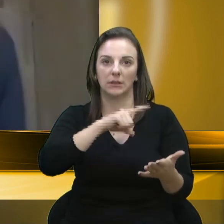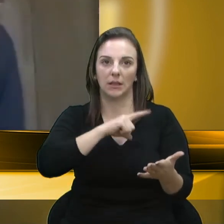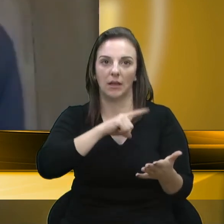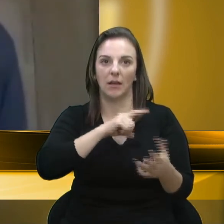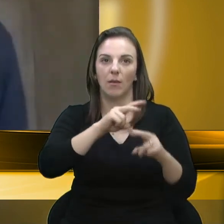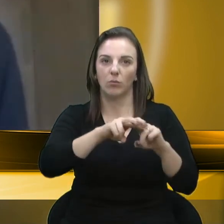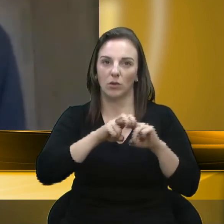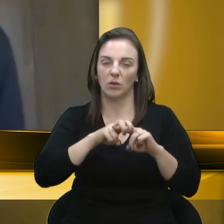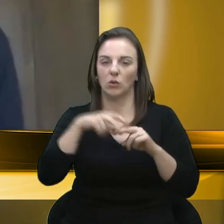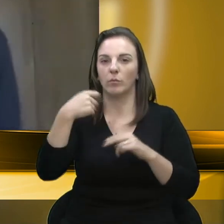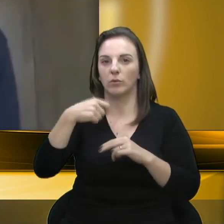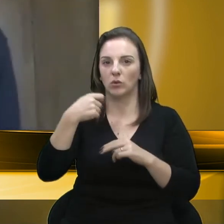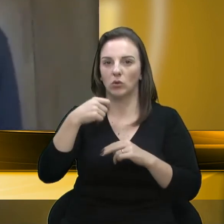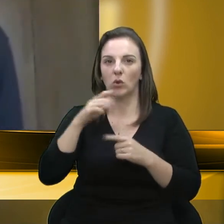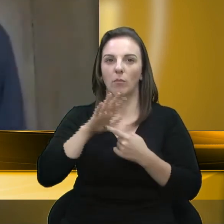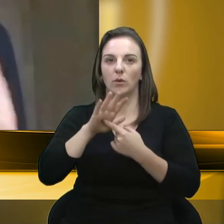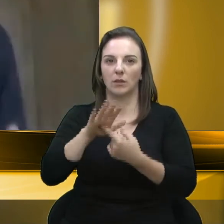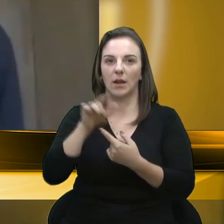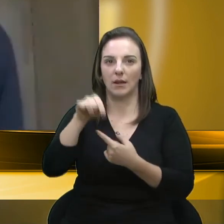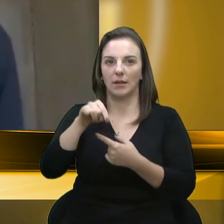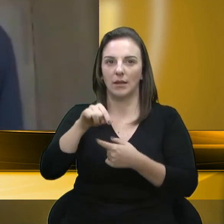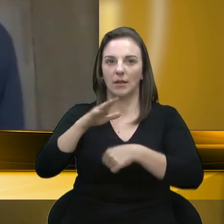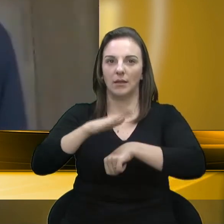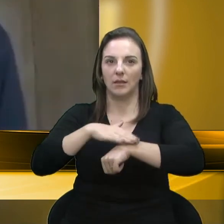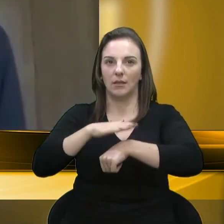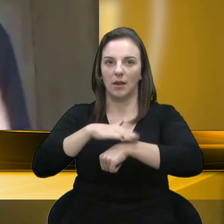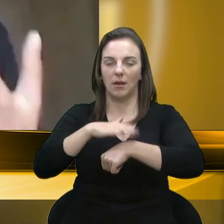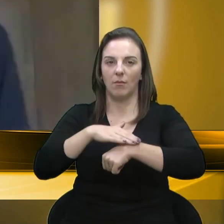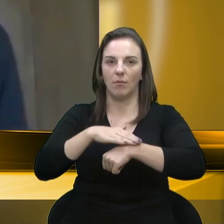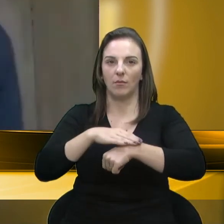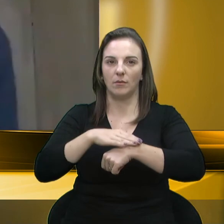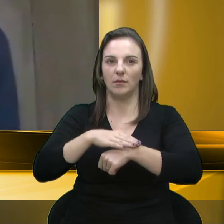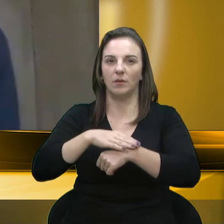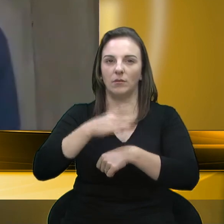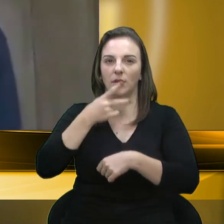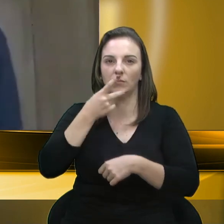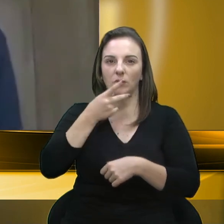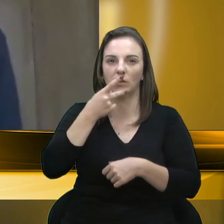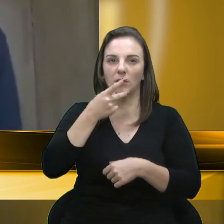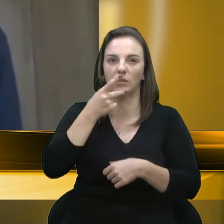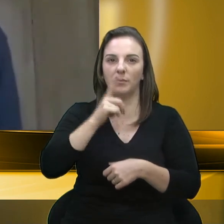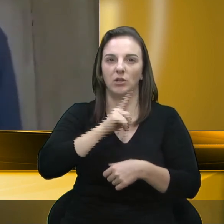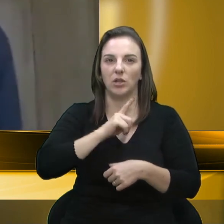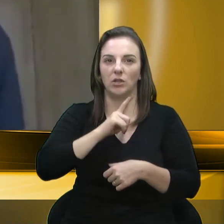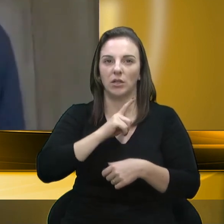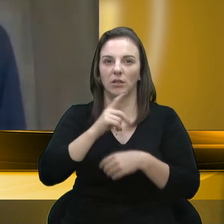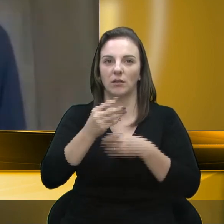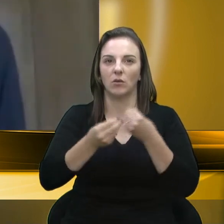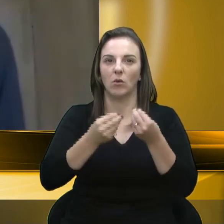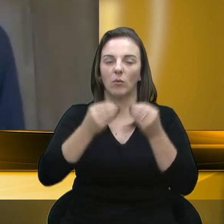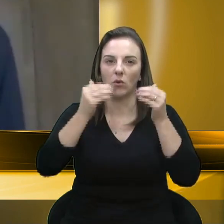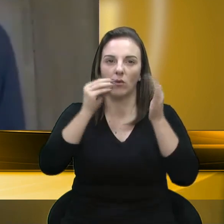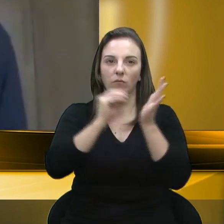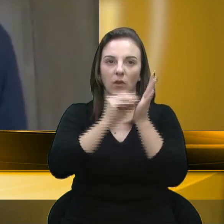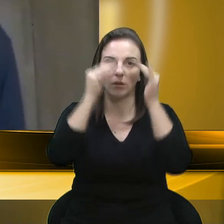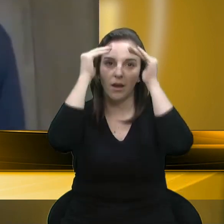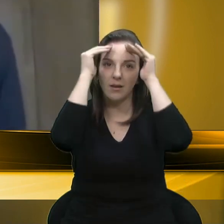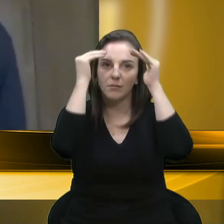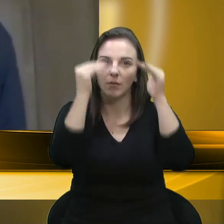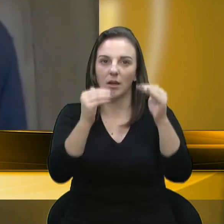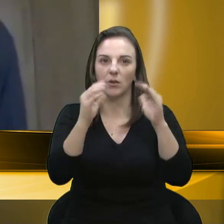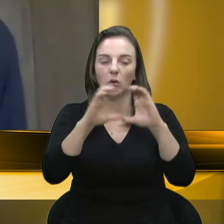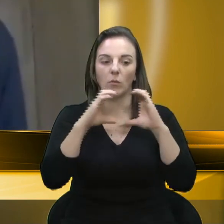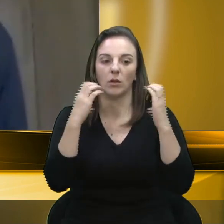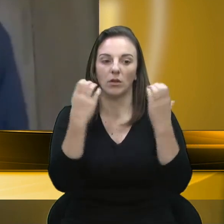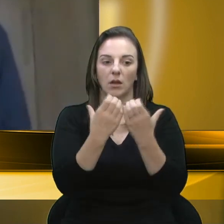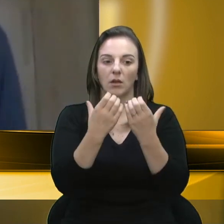isso até o grande expediente para expressar tamanho desrespeito com a comunidade escolar num tema tão importante que